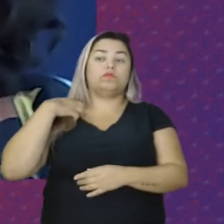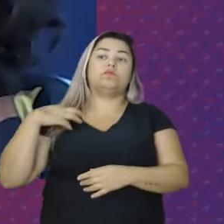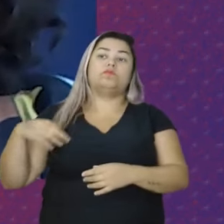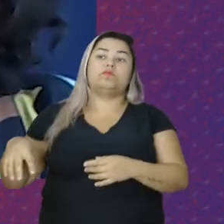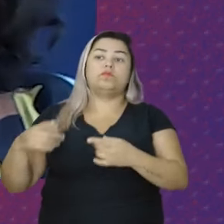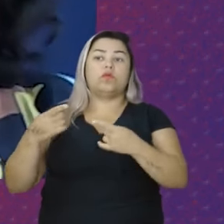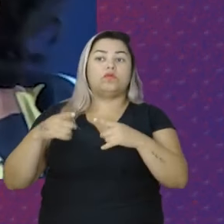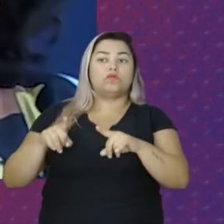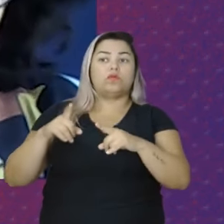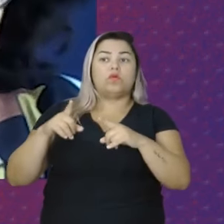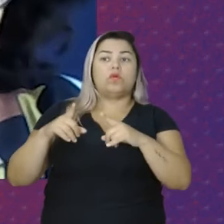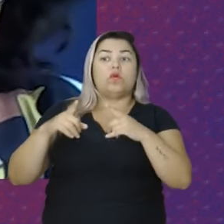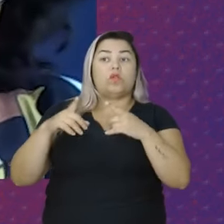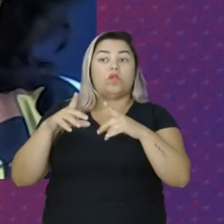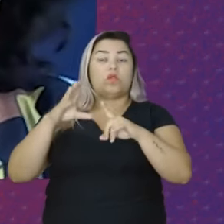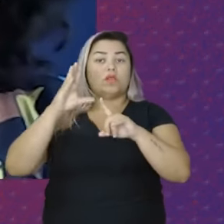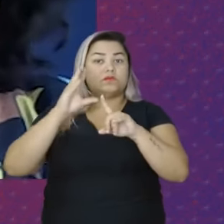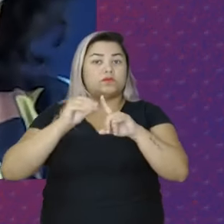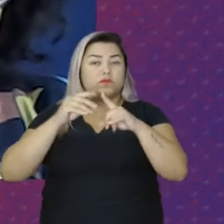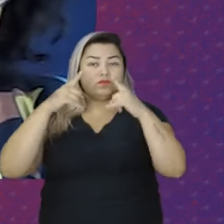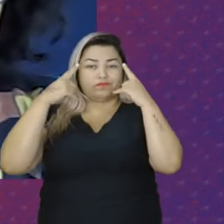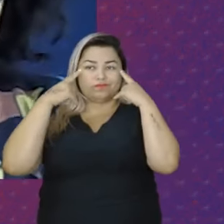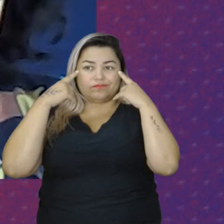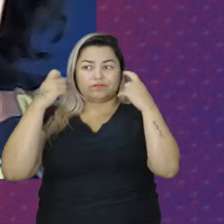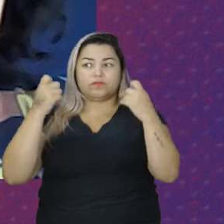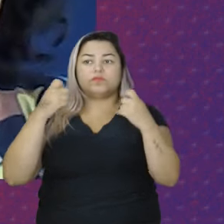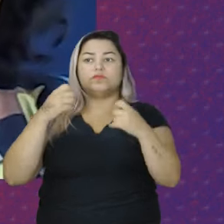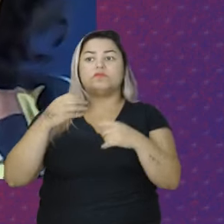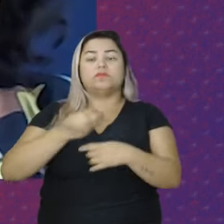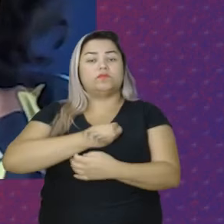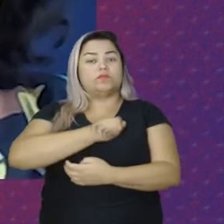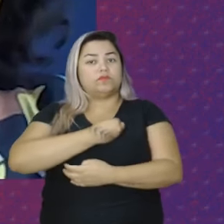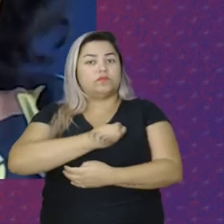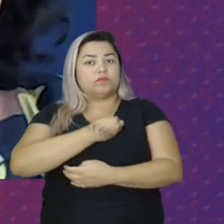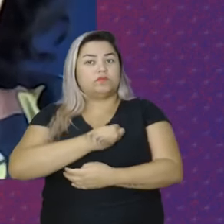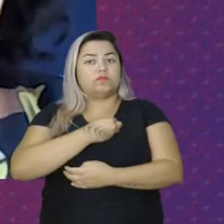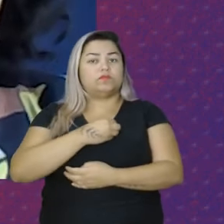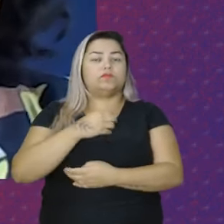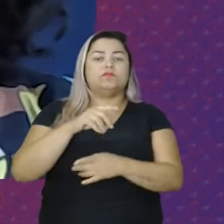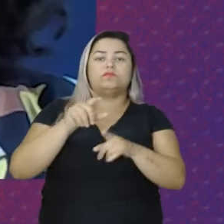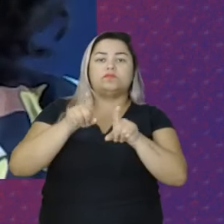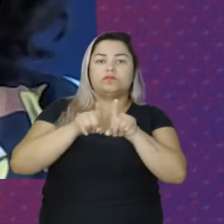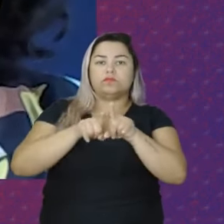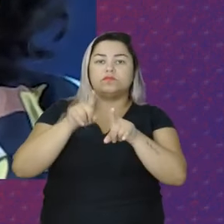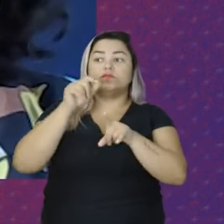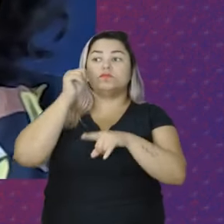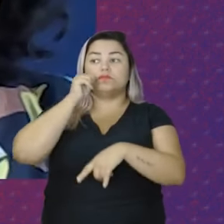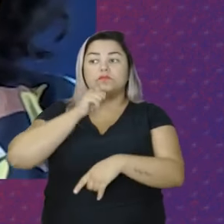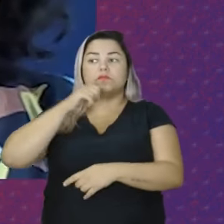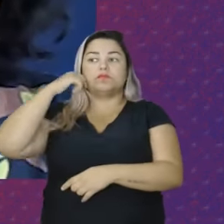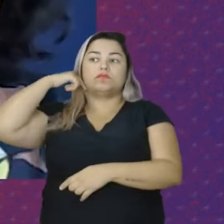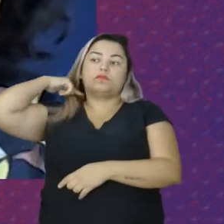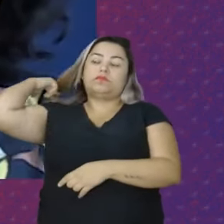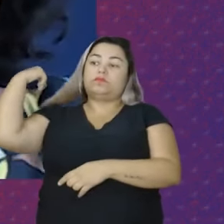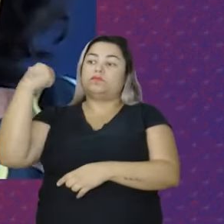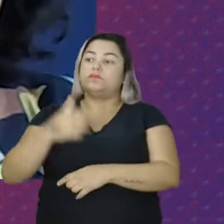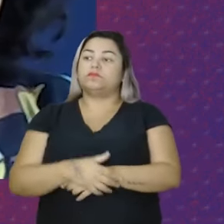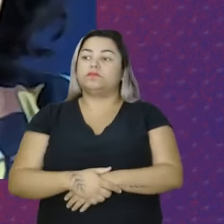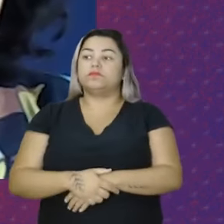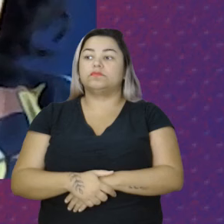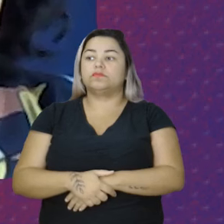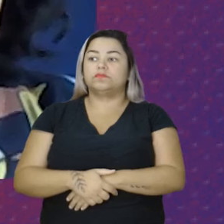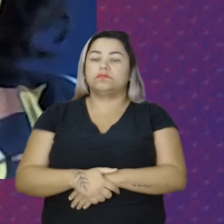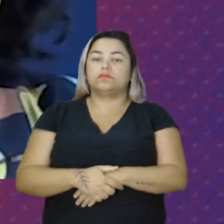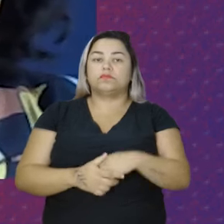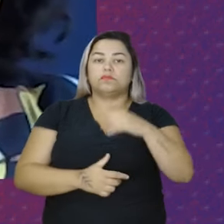violência Estão presentes Na vida Das mulheres Então É A